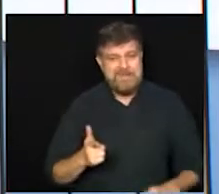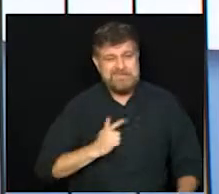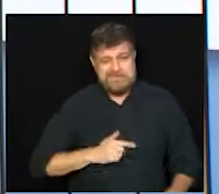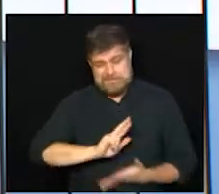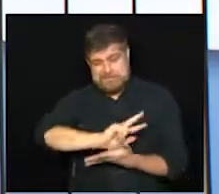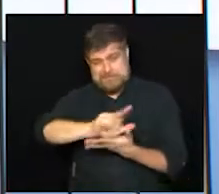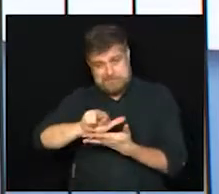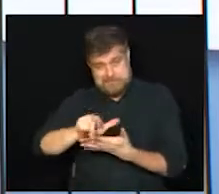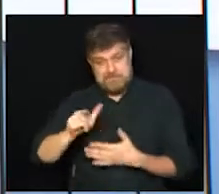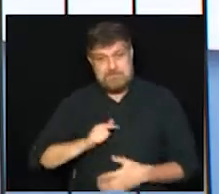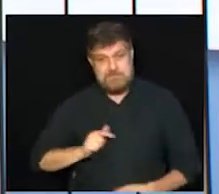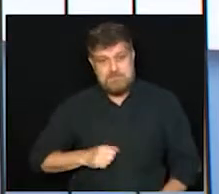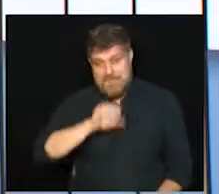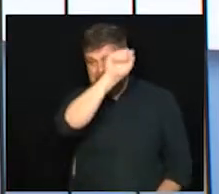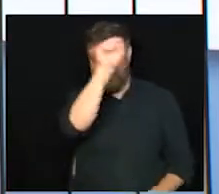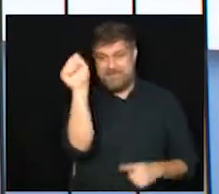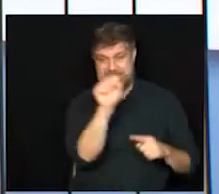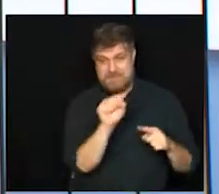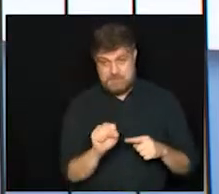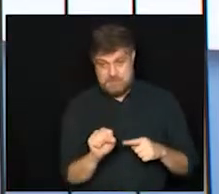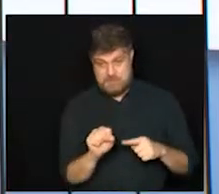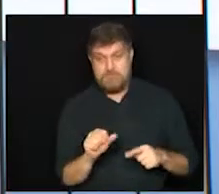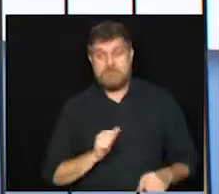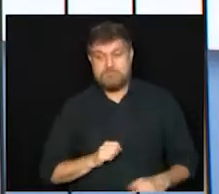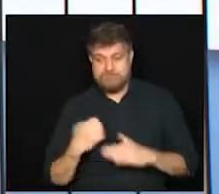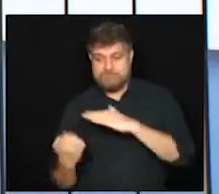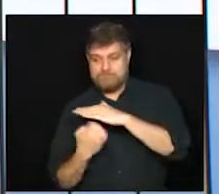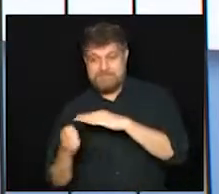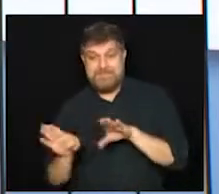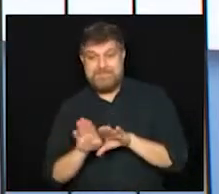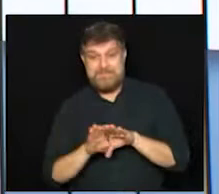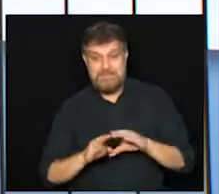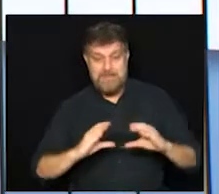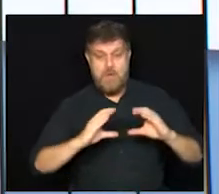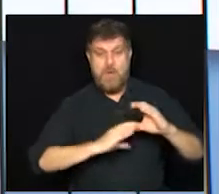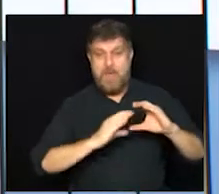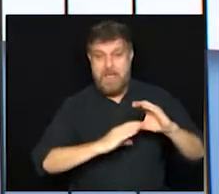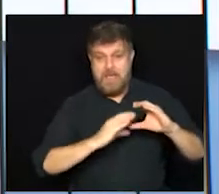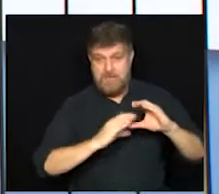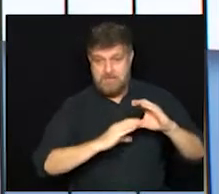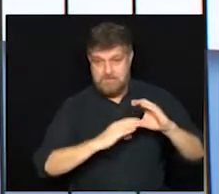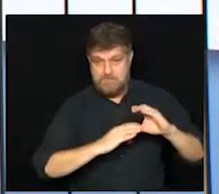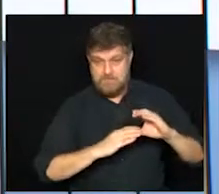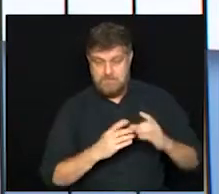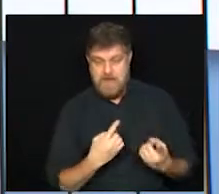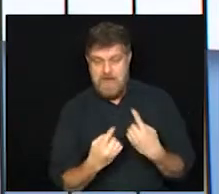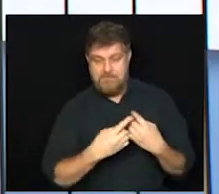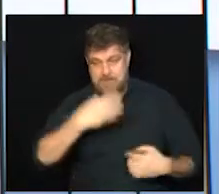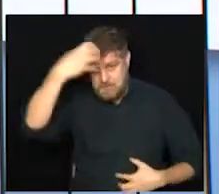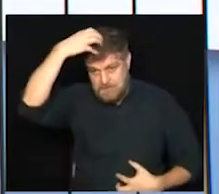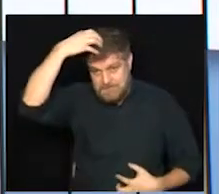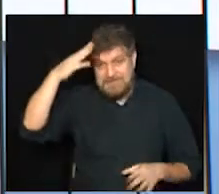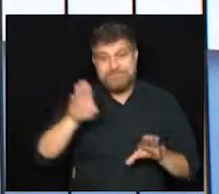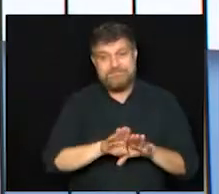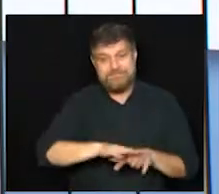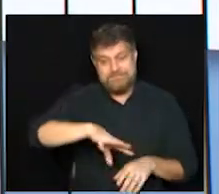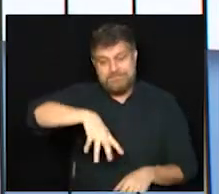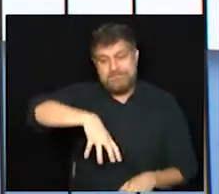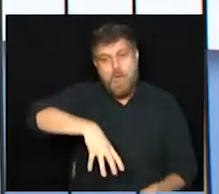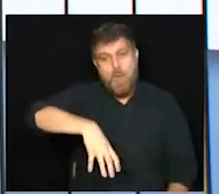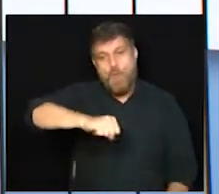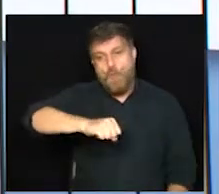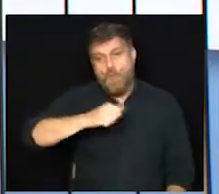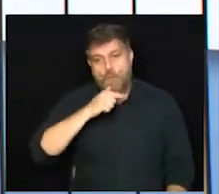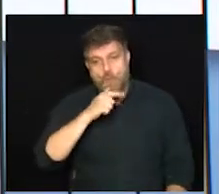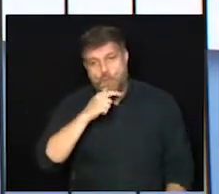A Samsung, que é uma empresa que fica ali na região, e o Carrefour Dom Pedro também serão afetados com essa falta de